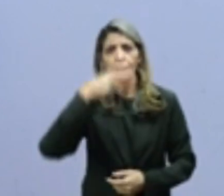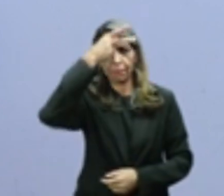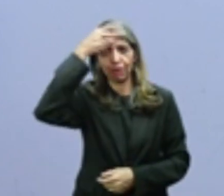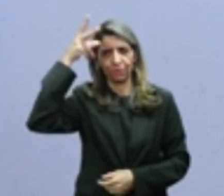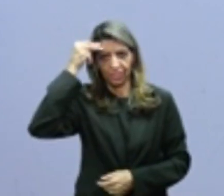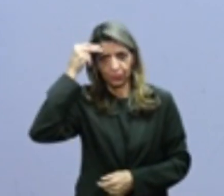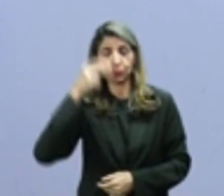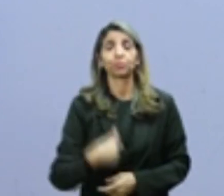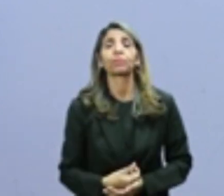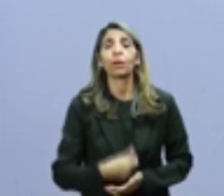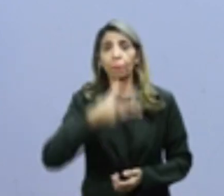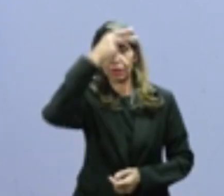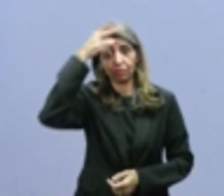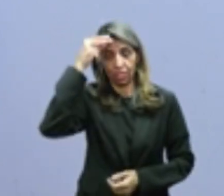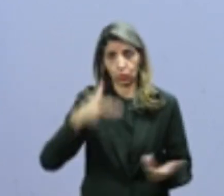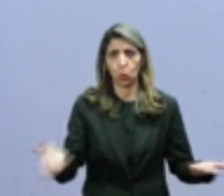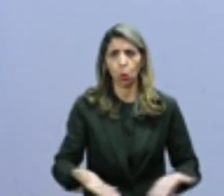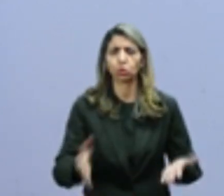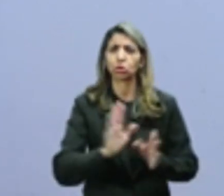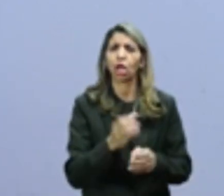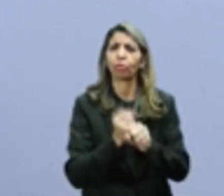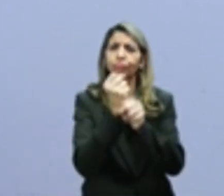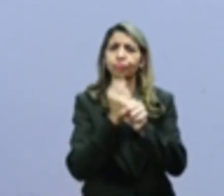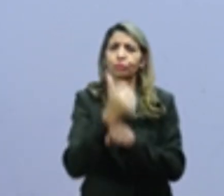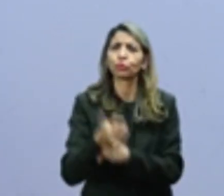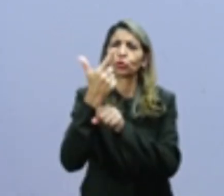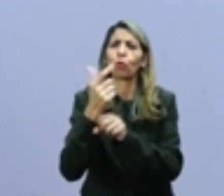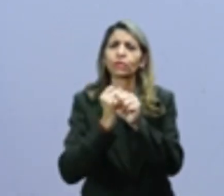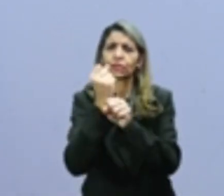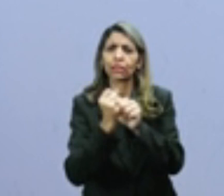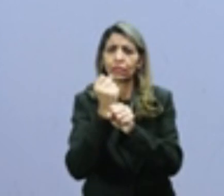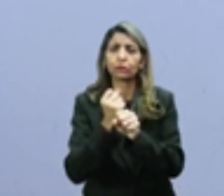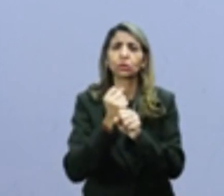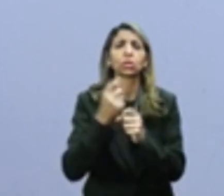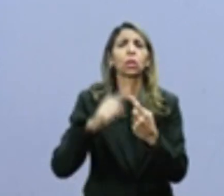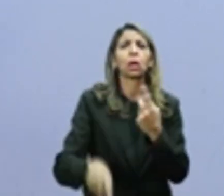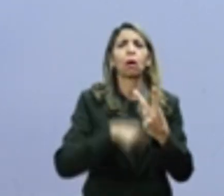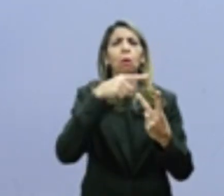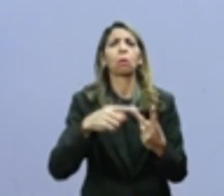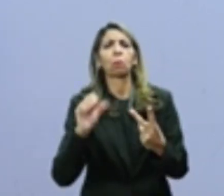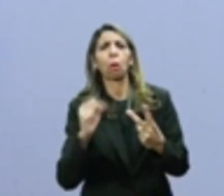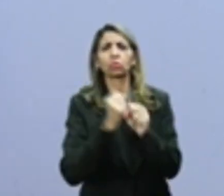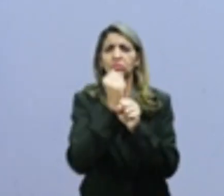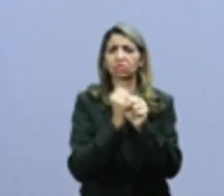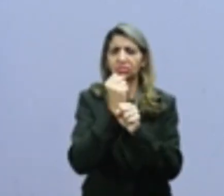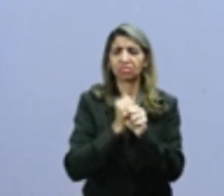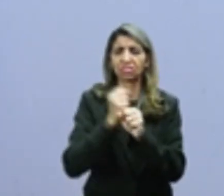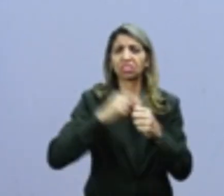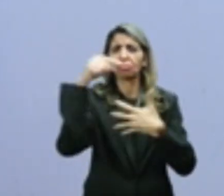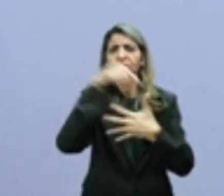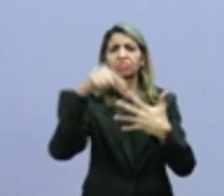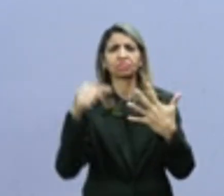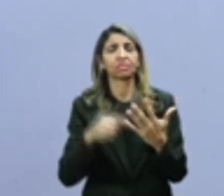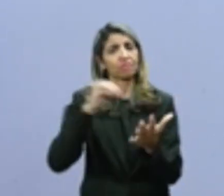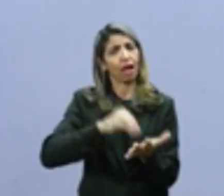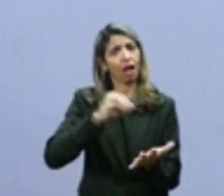prefeito já tem 12 anos de mandato, o anterior teve 8, ficaram muitas coisas por resolver,